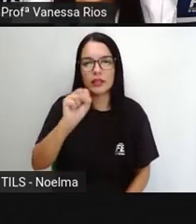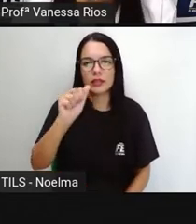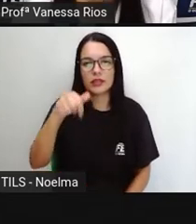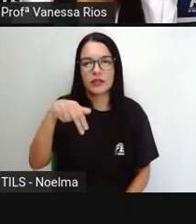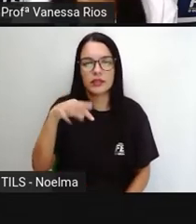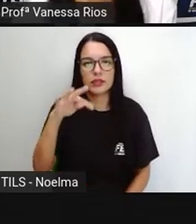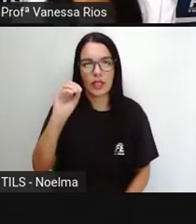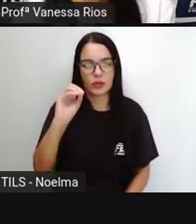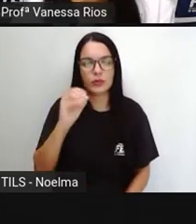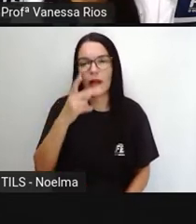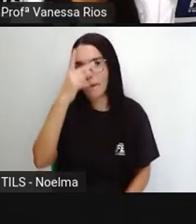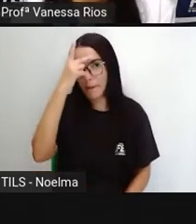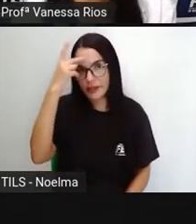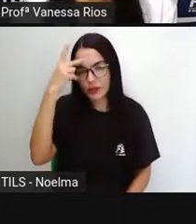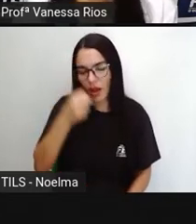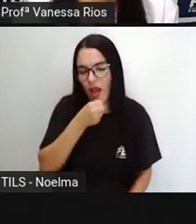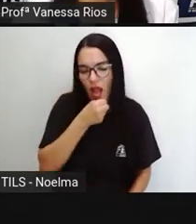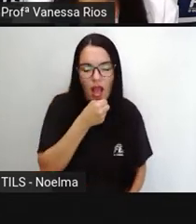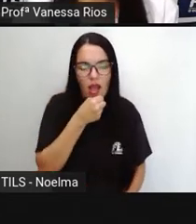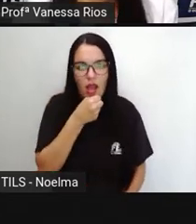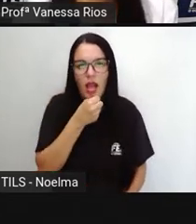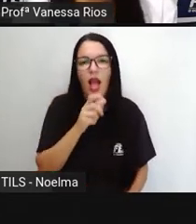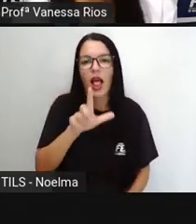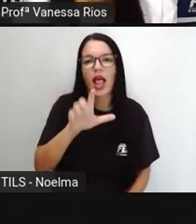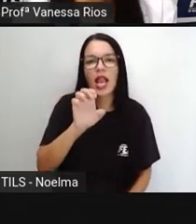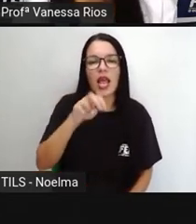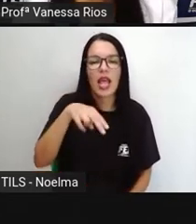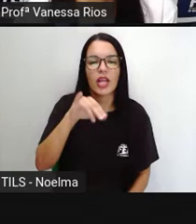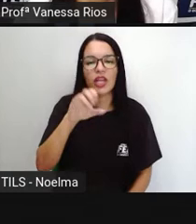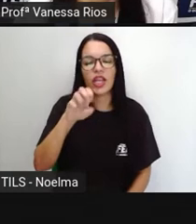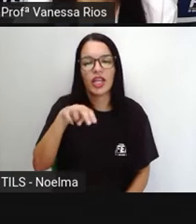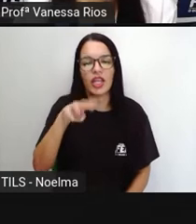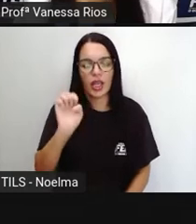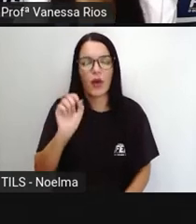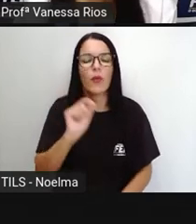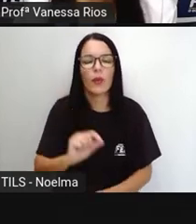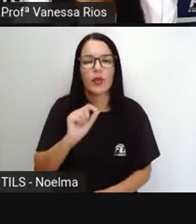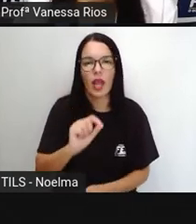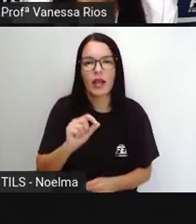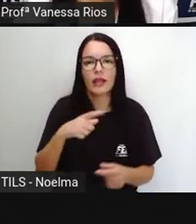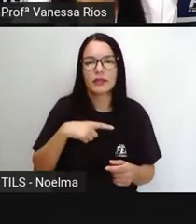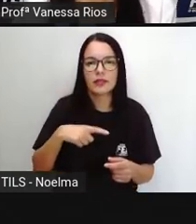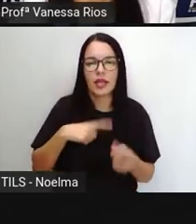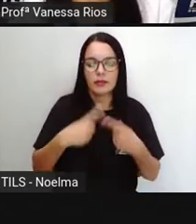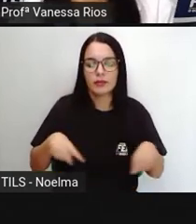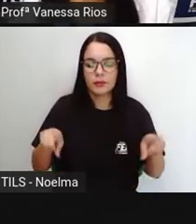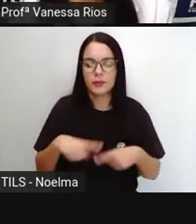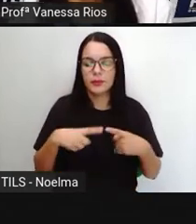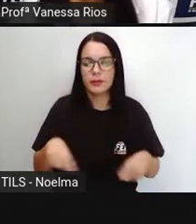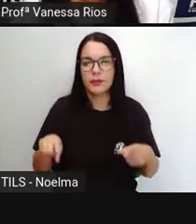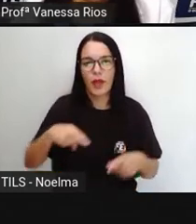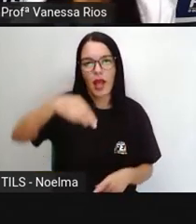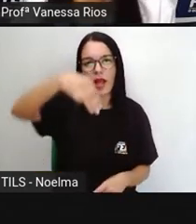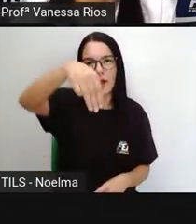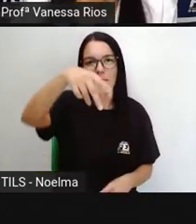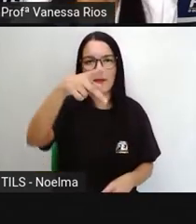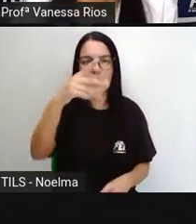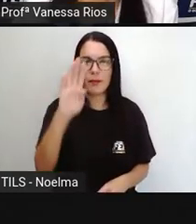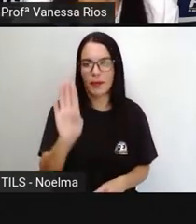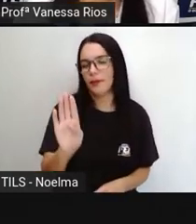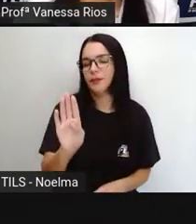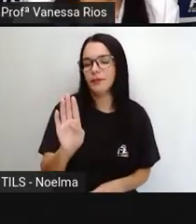Lenine, que é um cantor aí de música popular brasileira, que entre essas canções tem várias outras canções